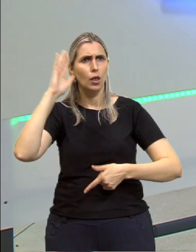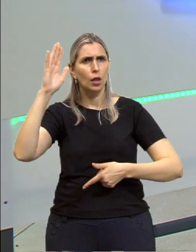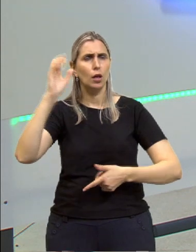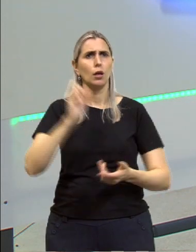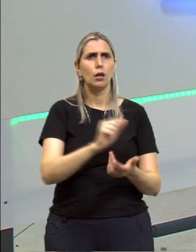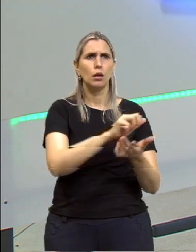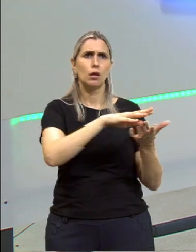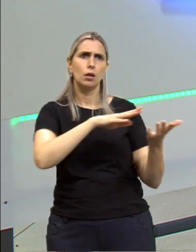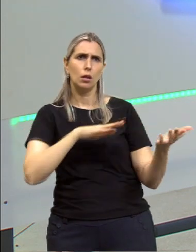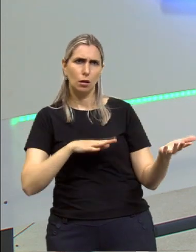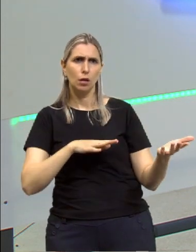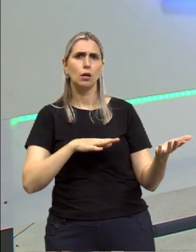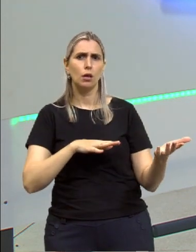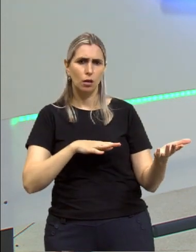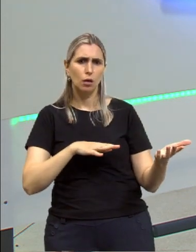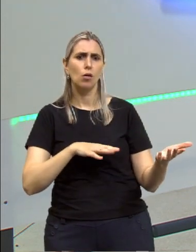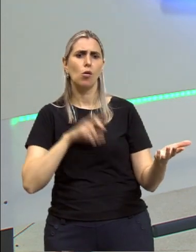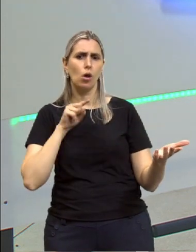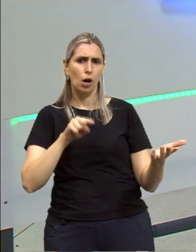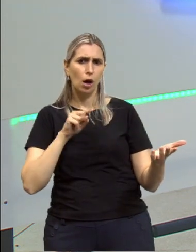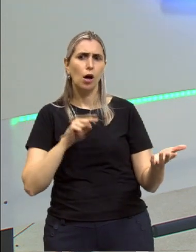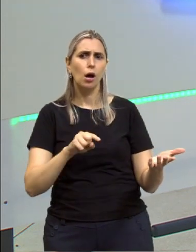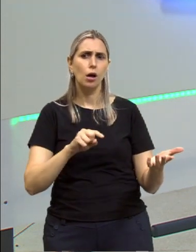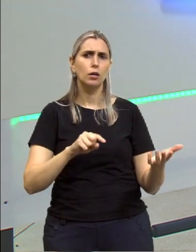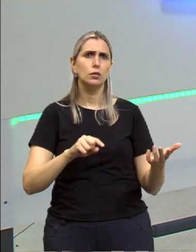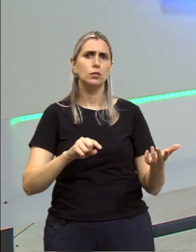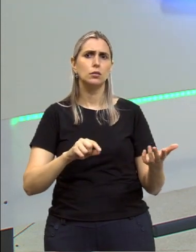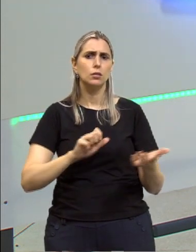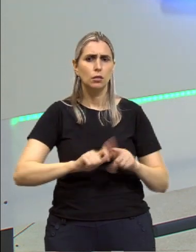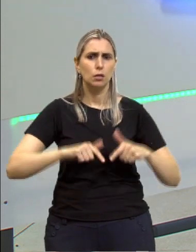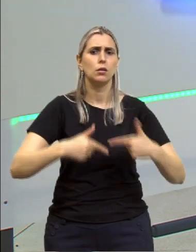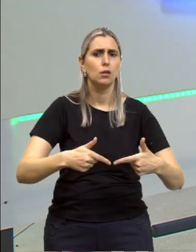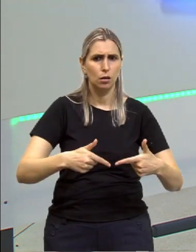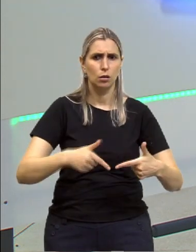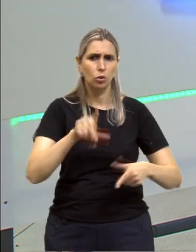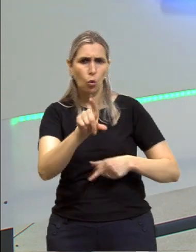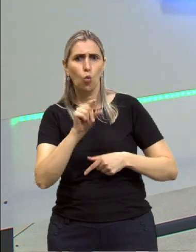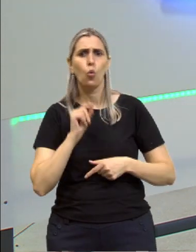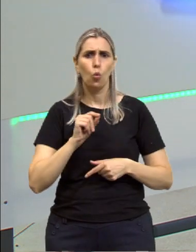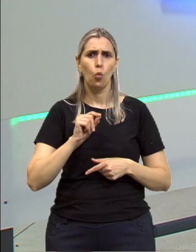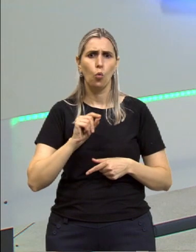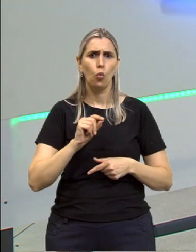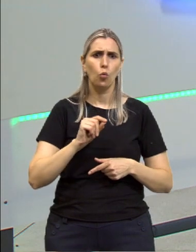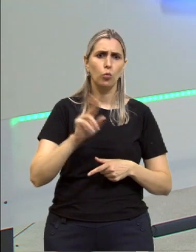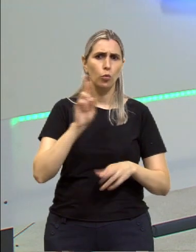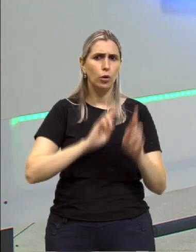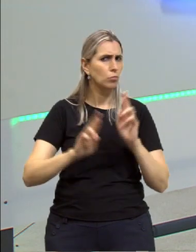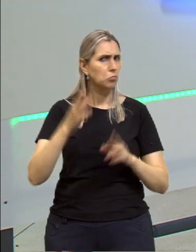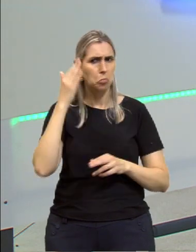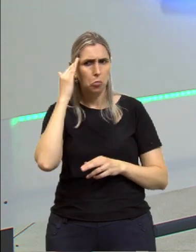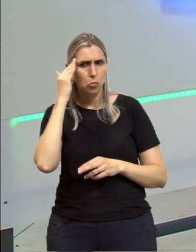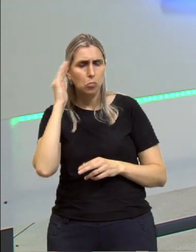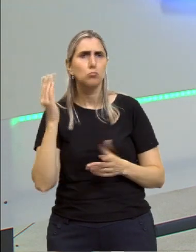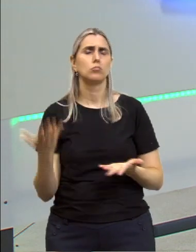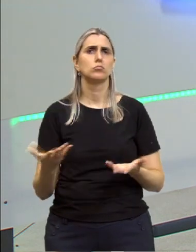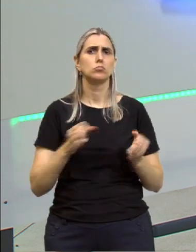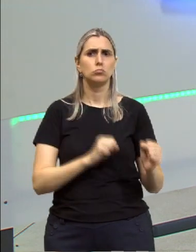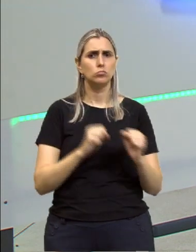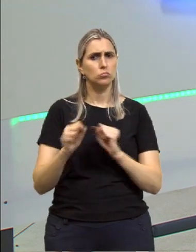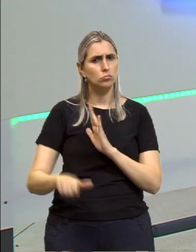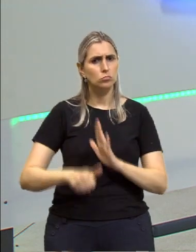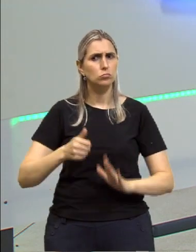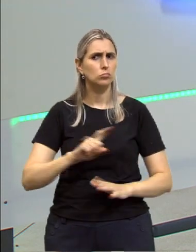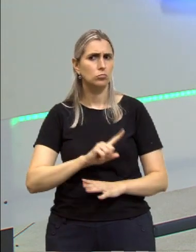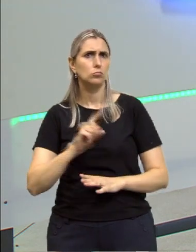avaliar as ações que eu vou tomar. Não vou tomar as ações segundo o meu entendimento, que posso ser